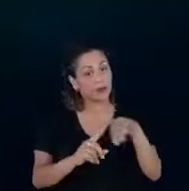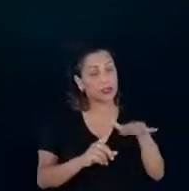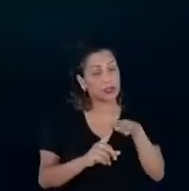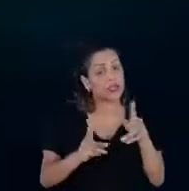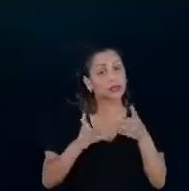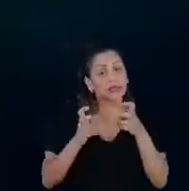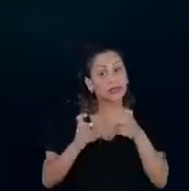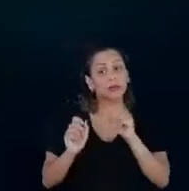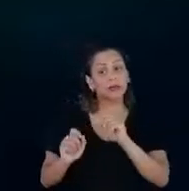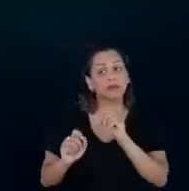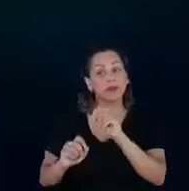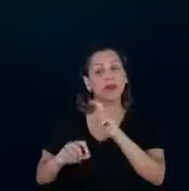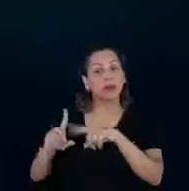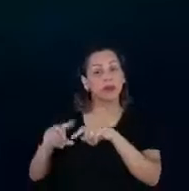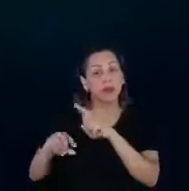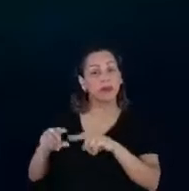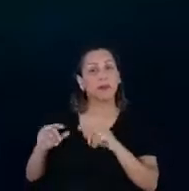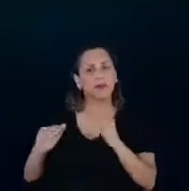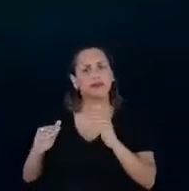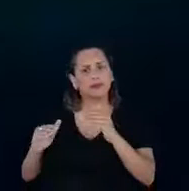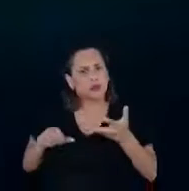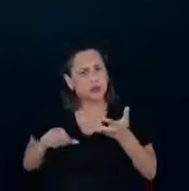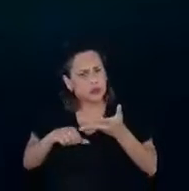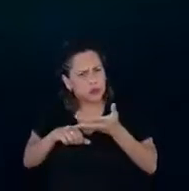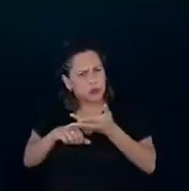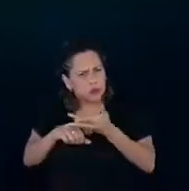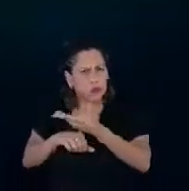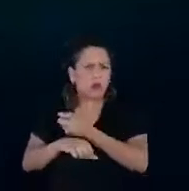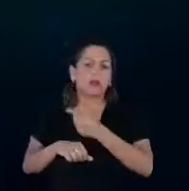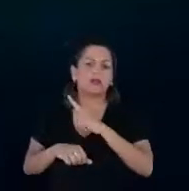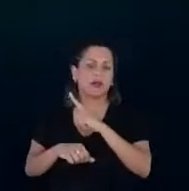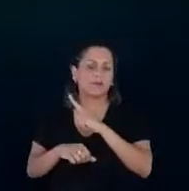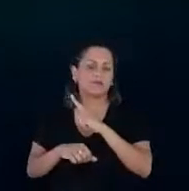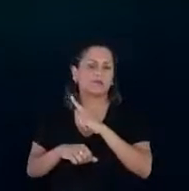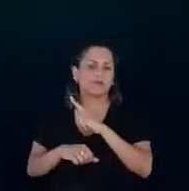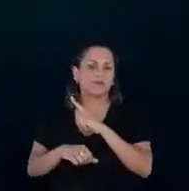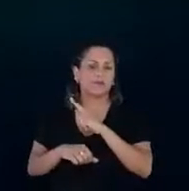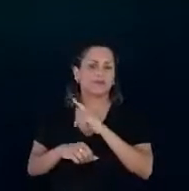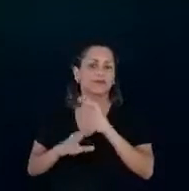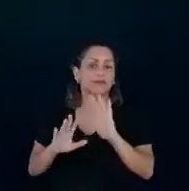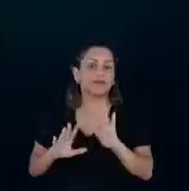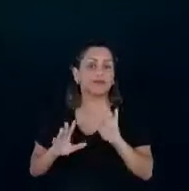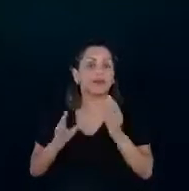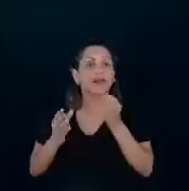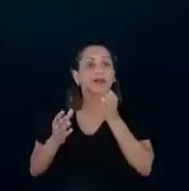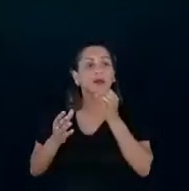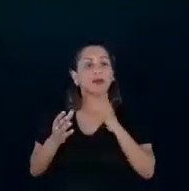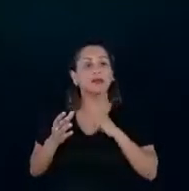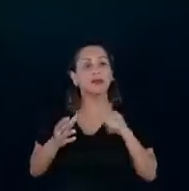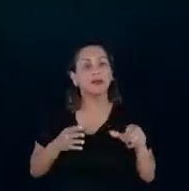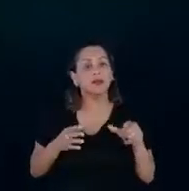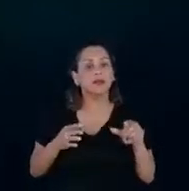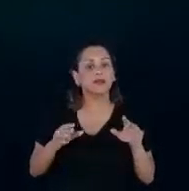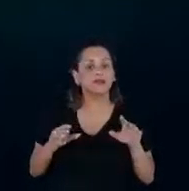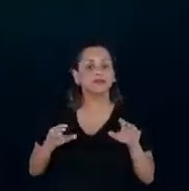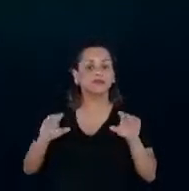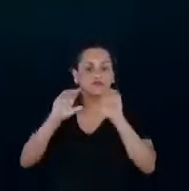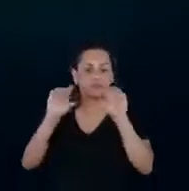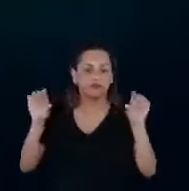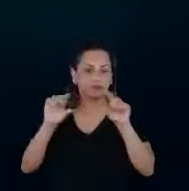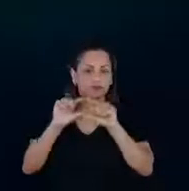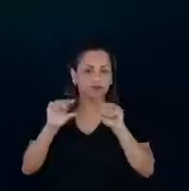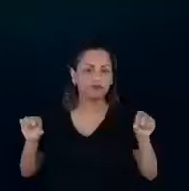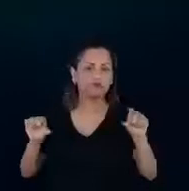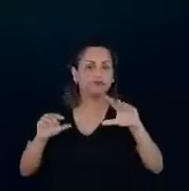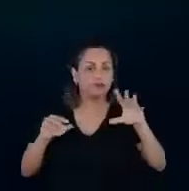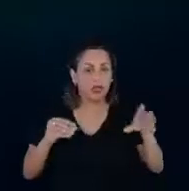os equipamentos super eficientes, ultra eficientes. Então, é como se a gente criasse uma faixa adicional, além do